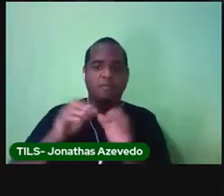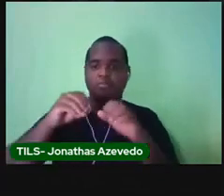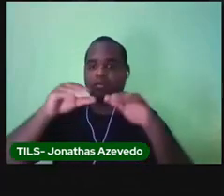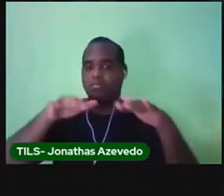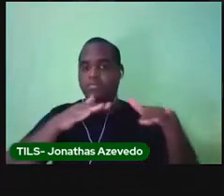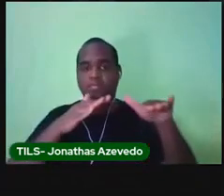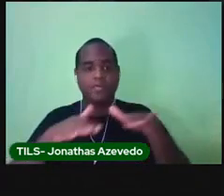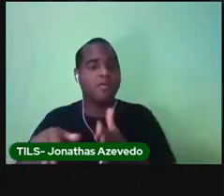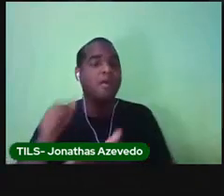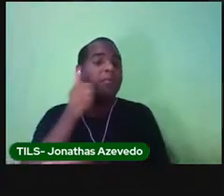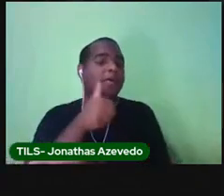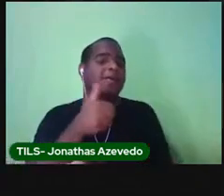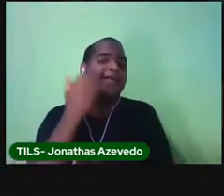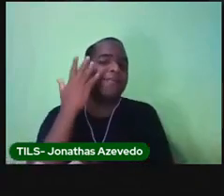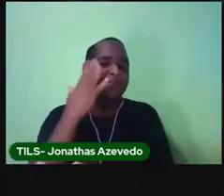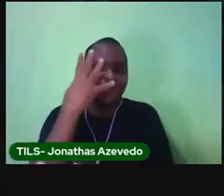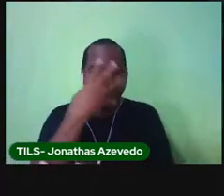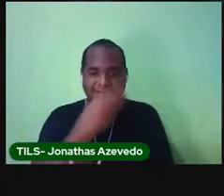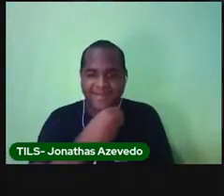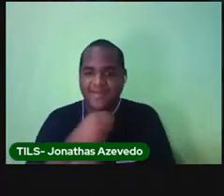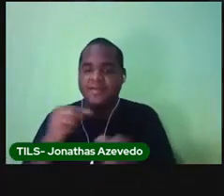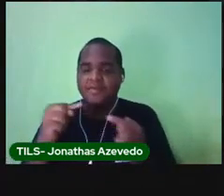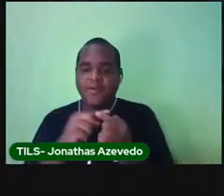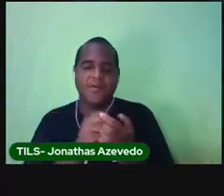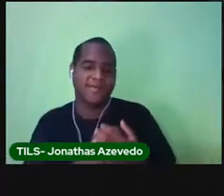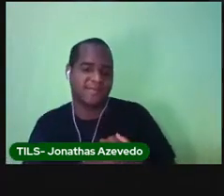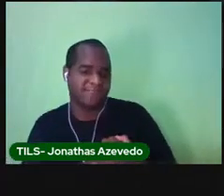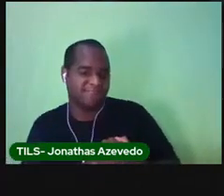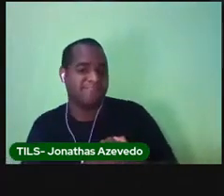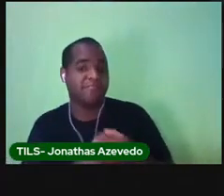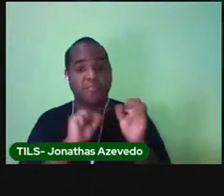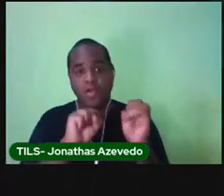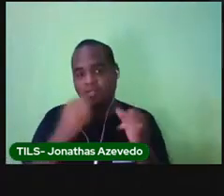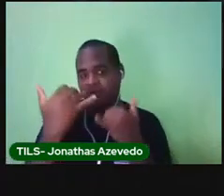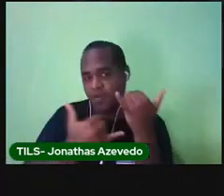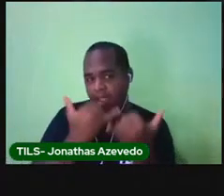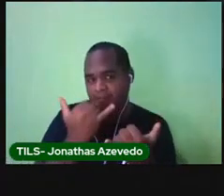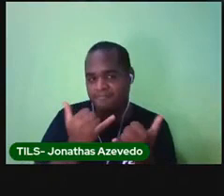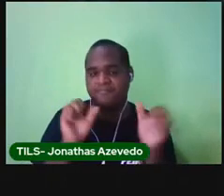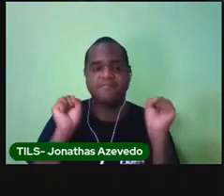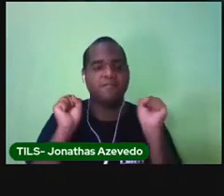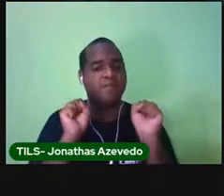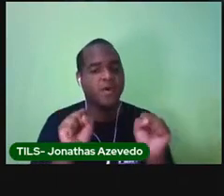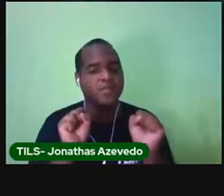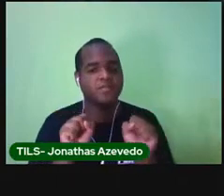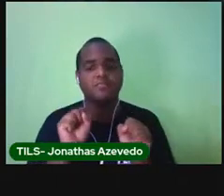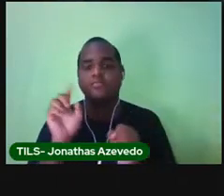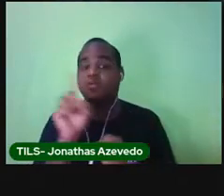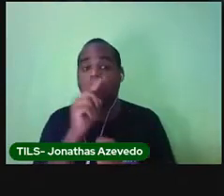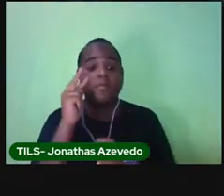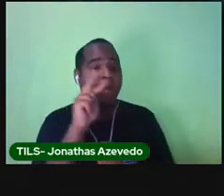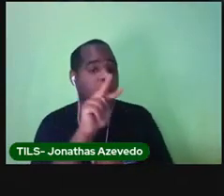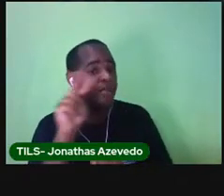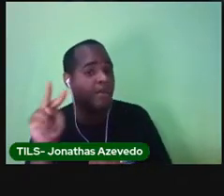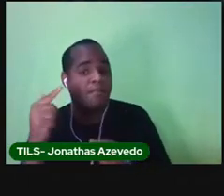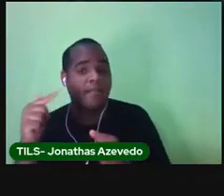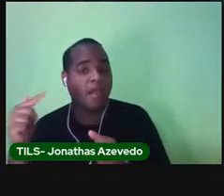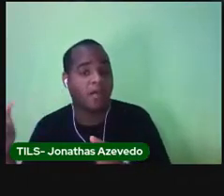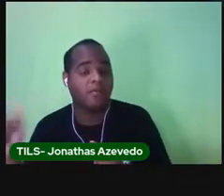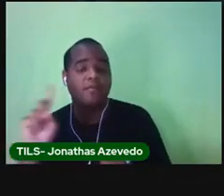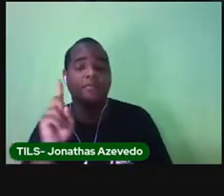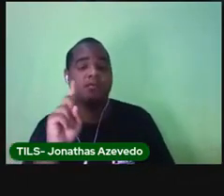caiu no chão. Moça bonita do meu coração. Posso jogar? Pode. Ninguém vai olhar?